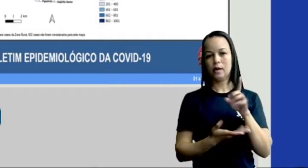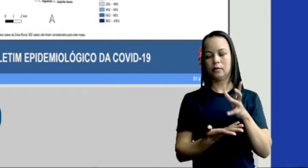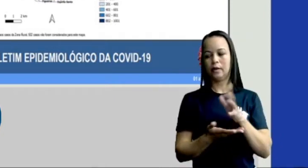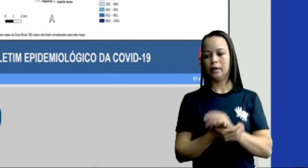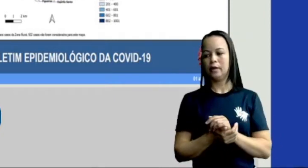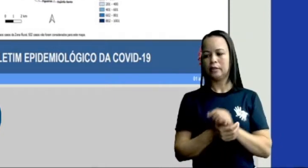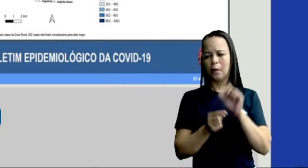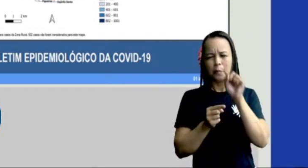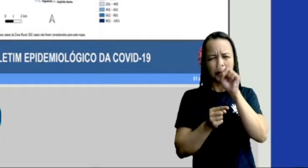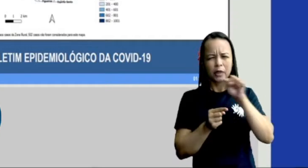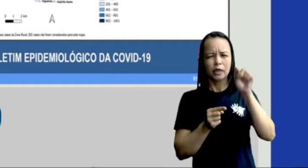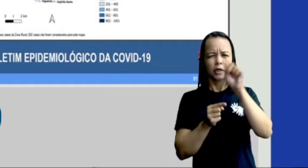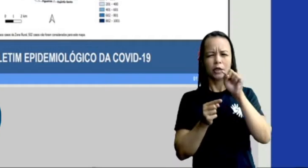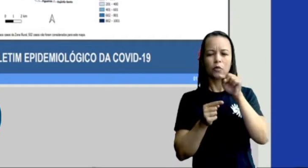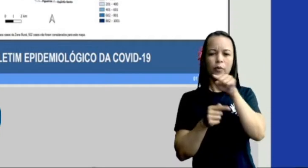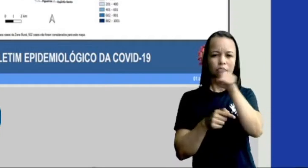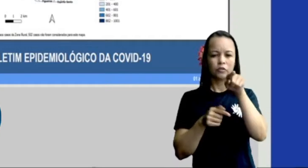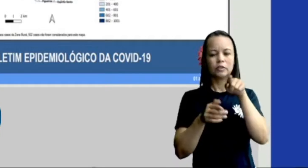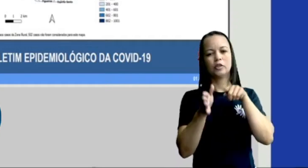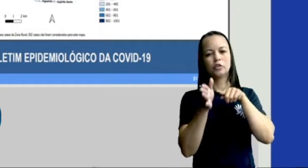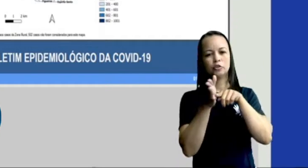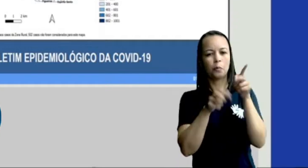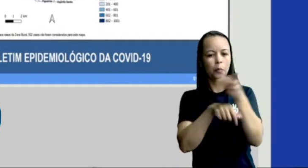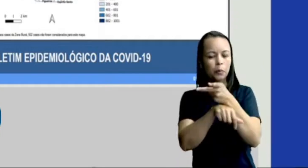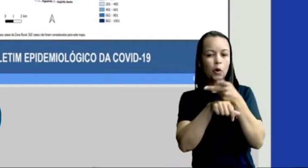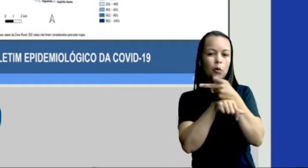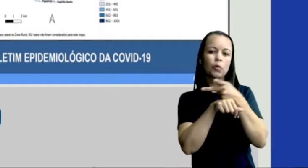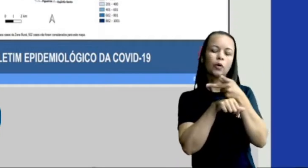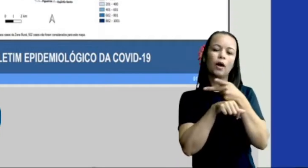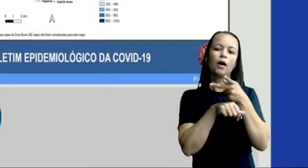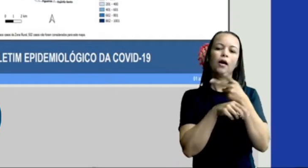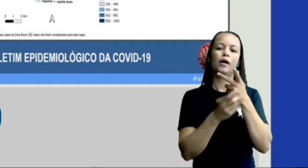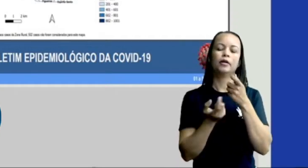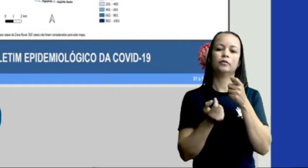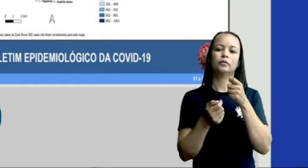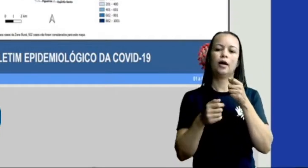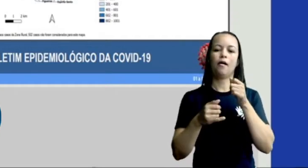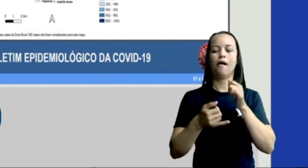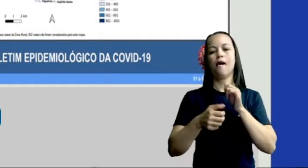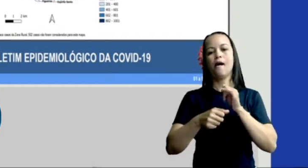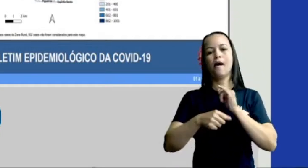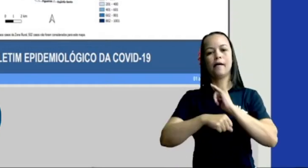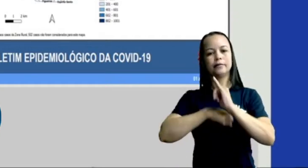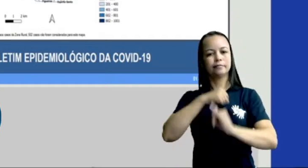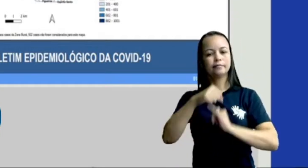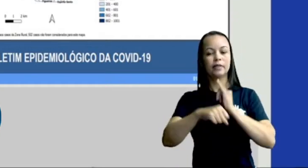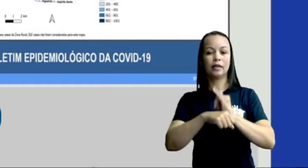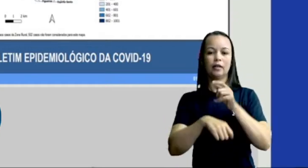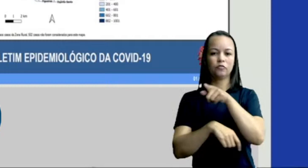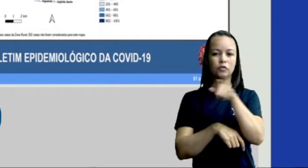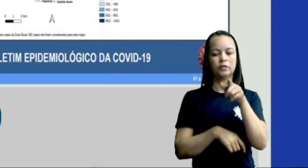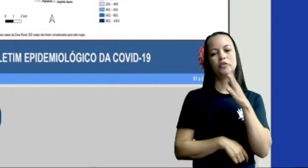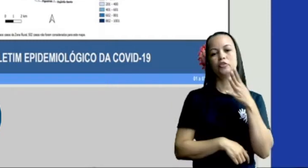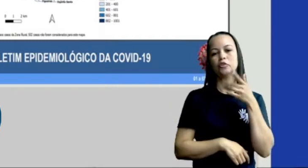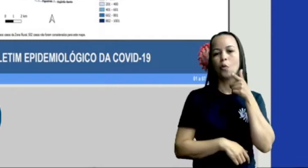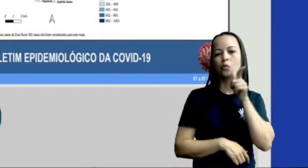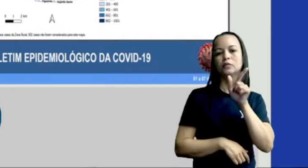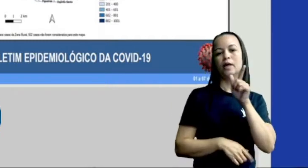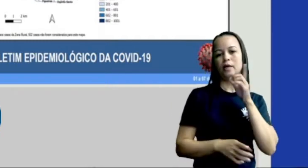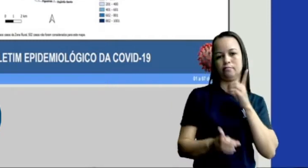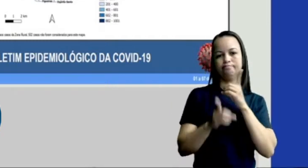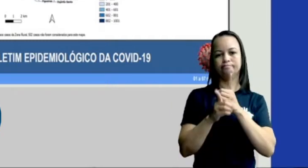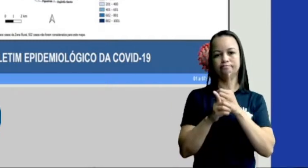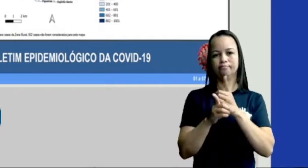é, sei que tá pequenininho, mas se vocês procurarem, né, lá aí, lá na internet, vocês conseguem encontrar, tá certo?